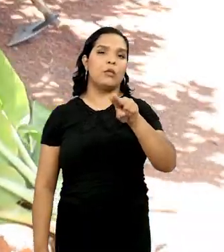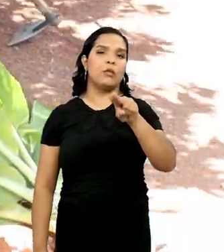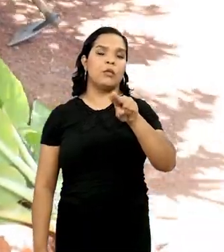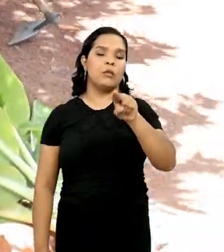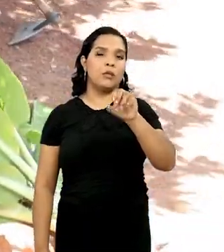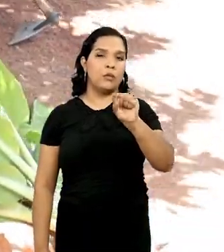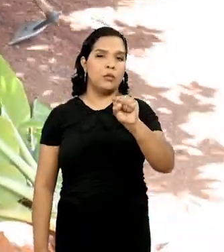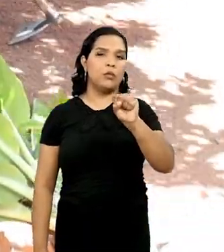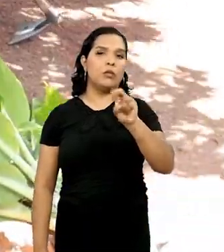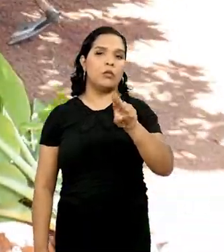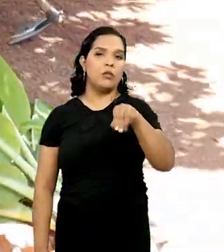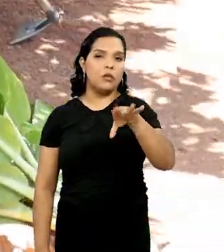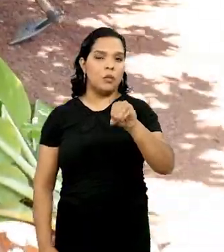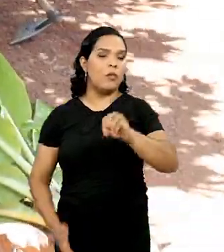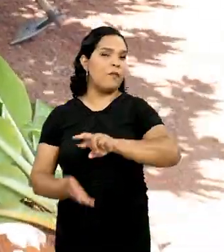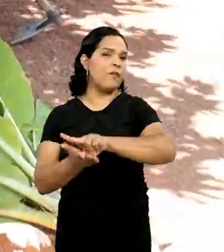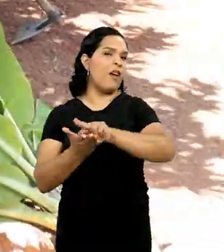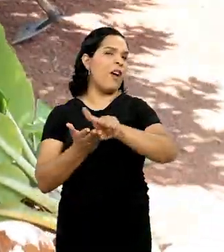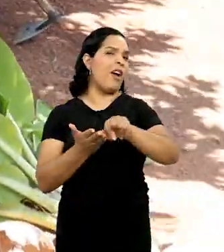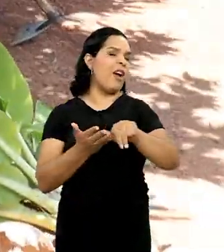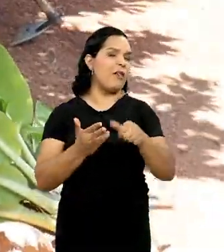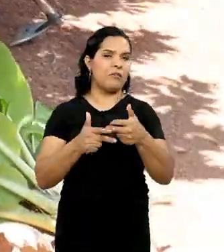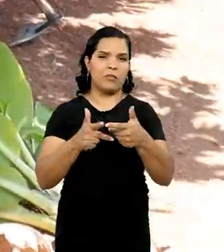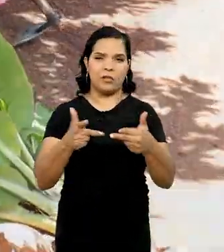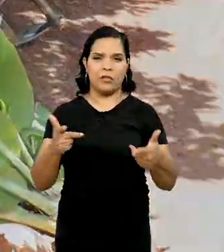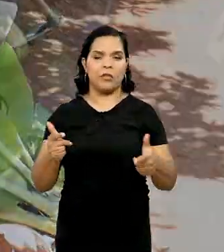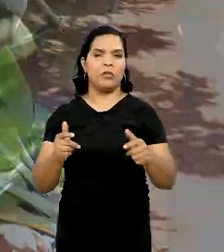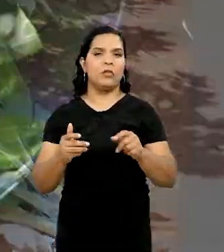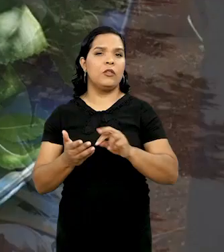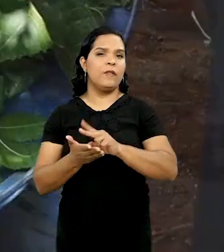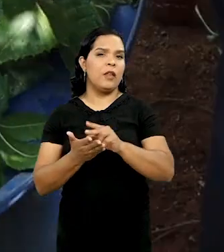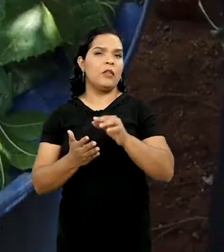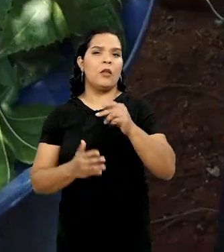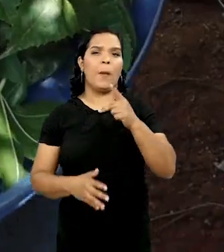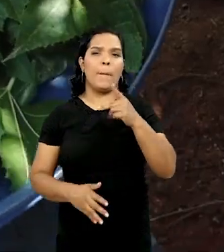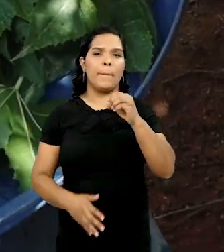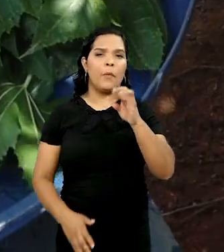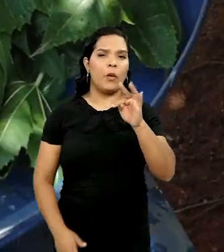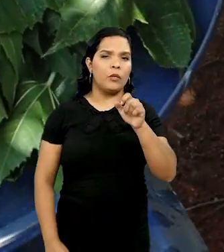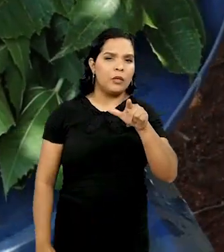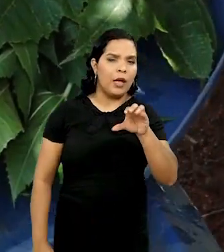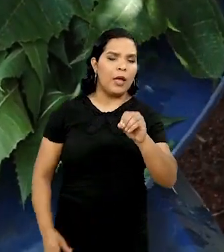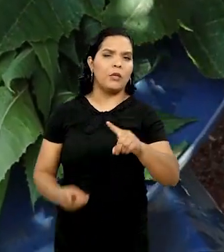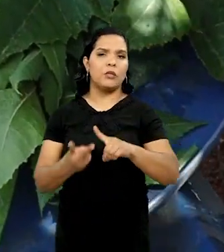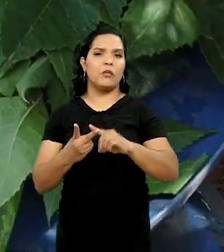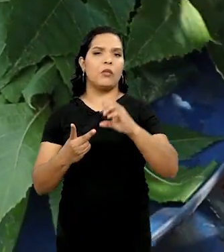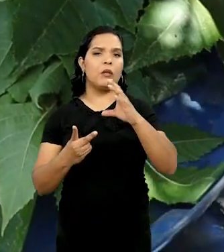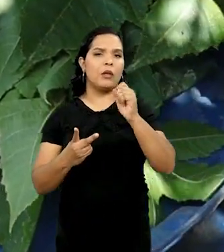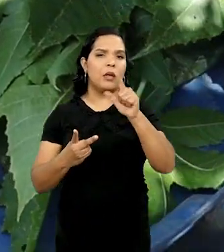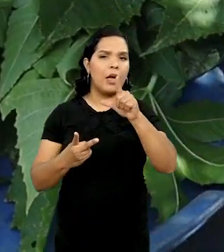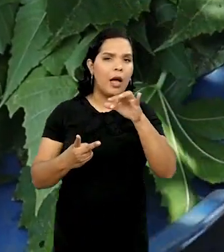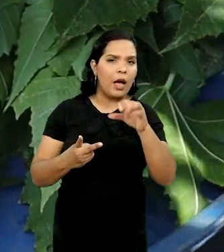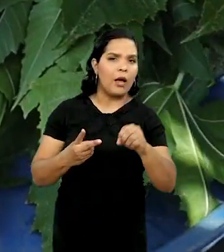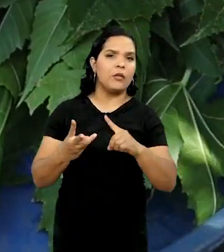adubo, que contém vários nutrientes. Nitrogênio, fósforo, potássio, cálcio,